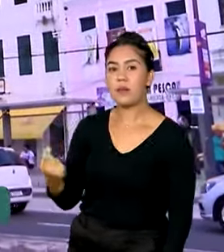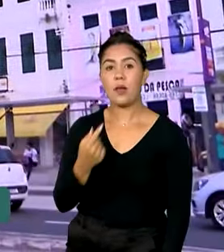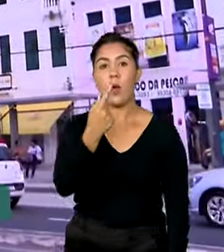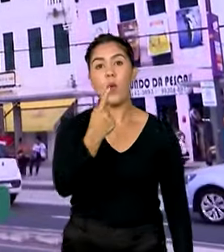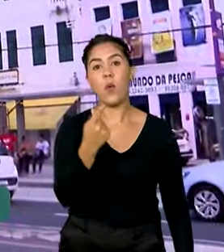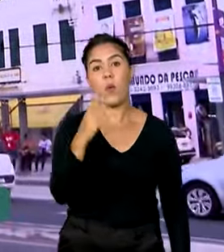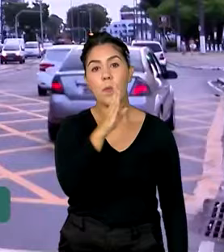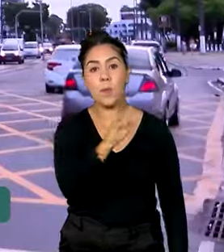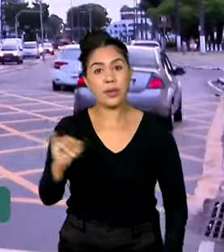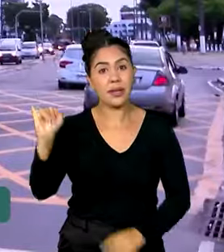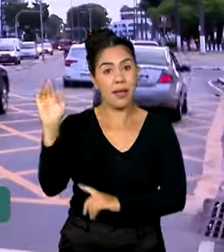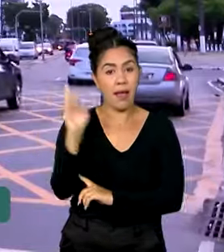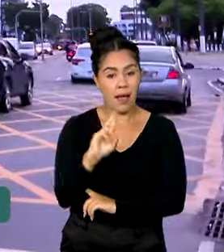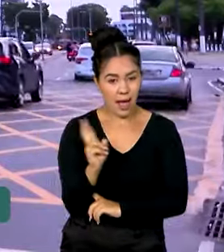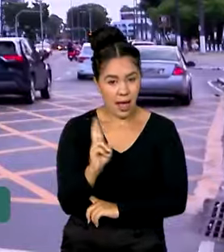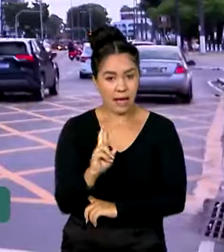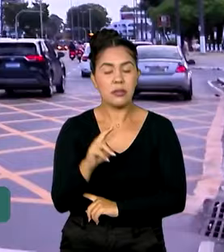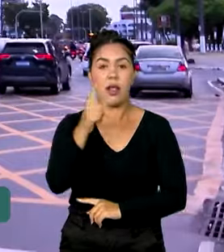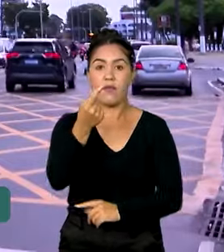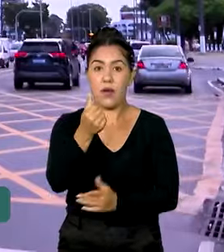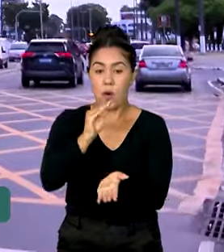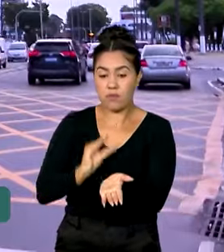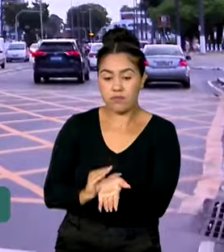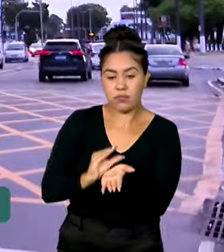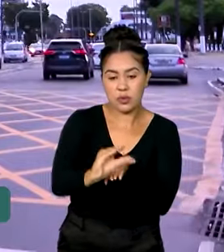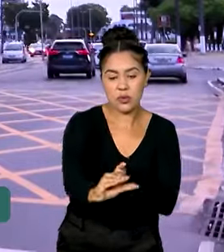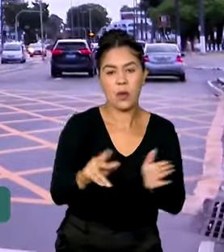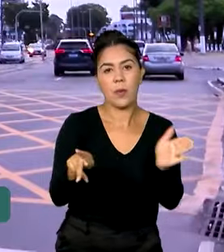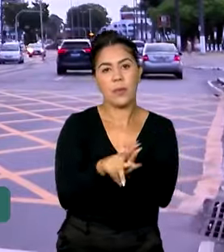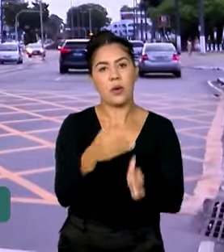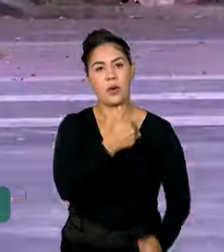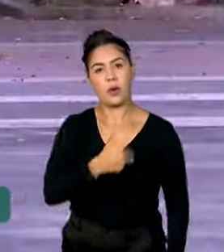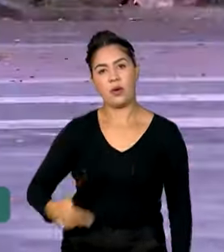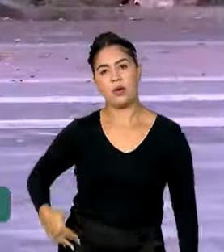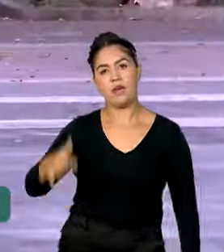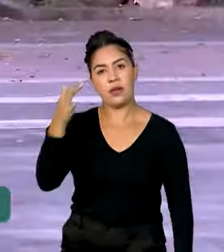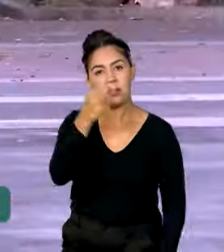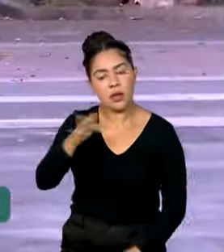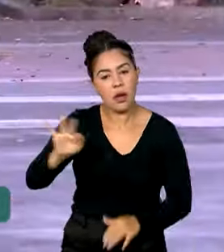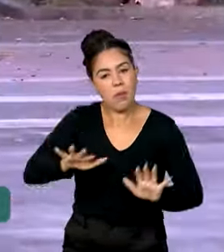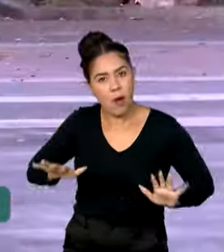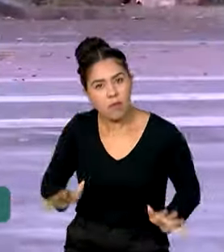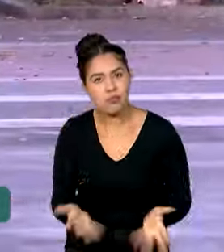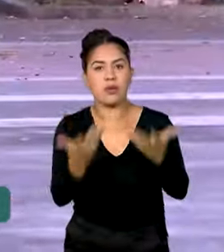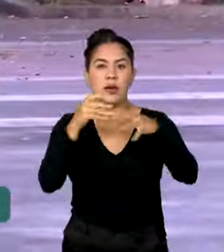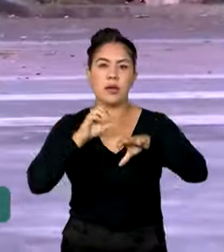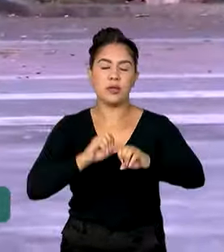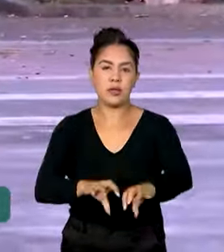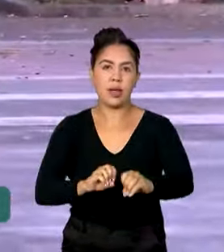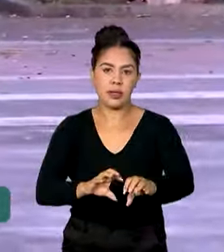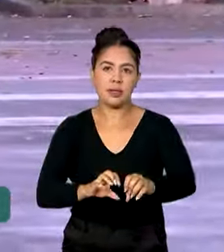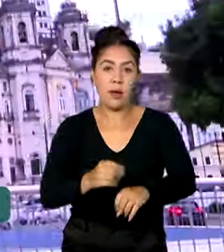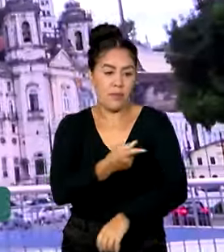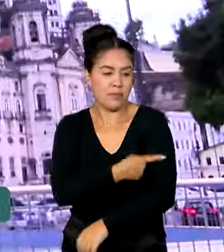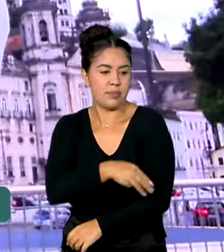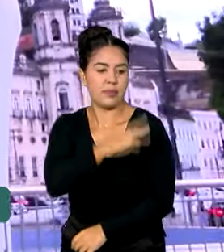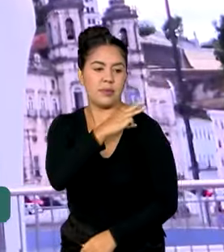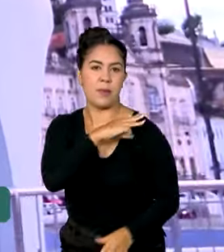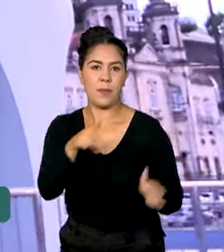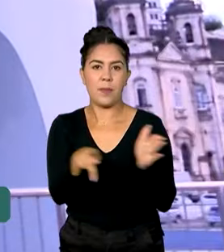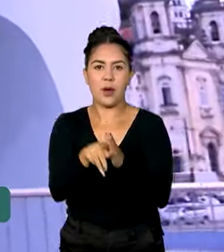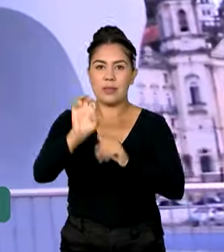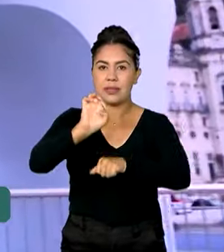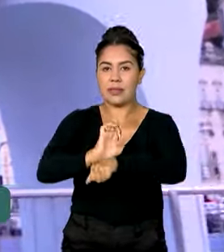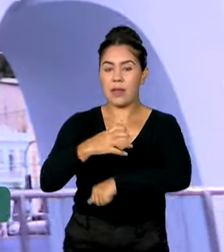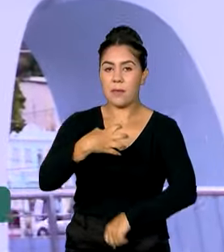200 milhões. Esse é o investimento que o governo federal vai fazer para melhorar a educação básica no Estado da Bahia. Os